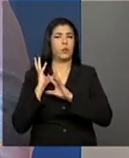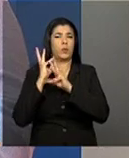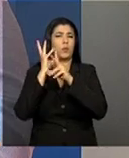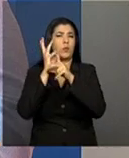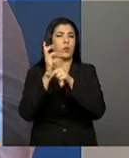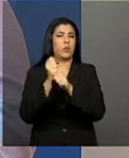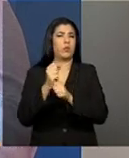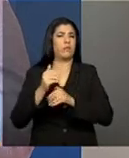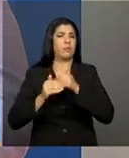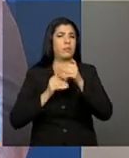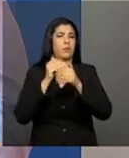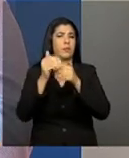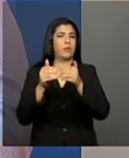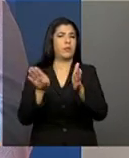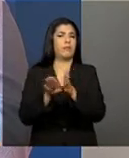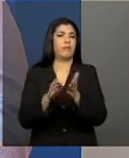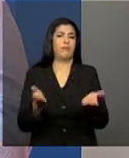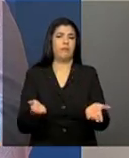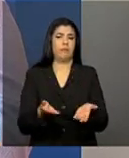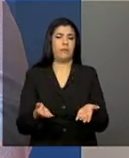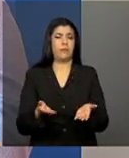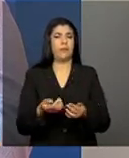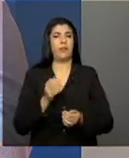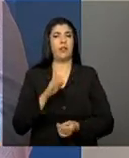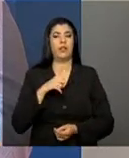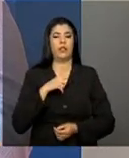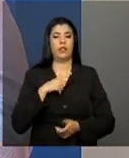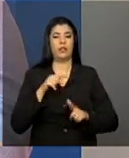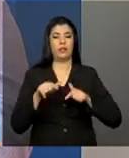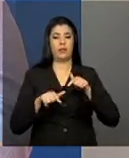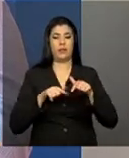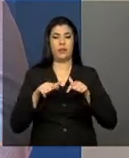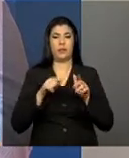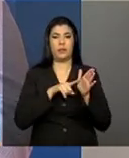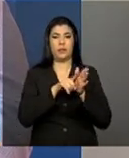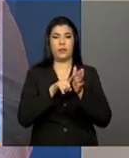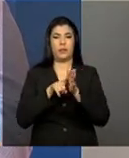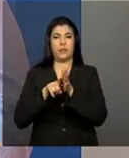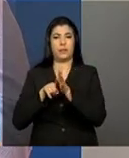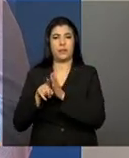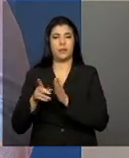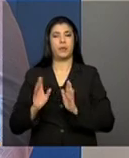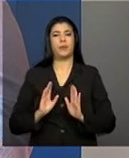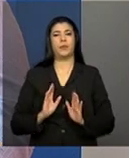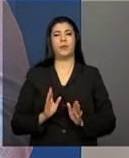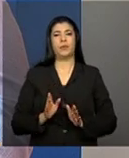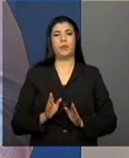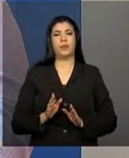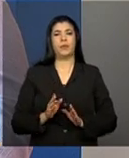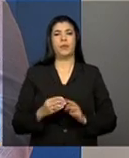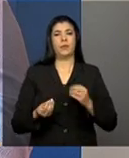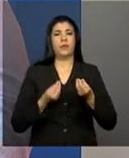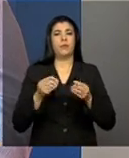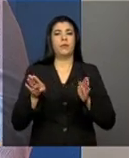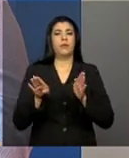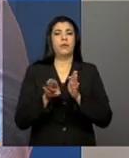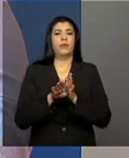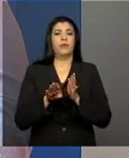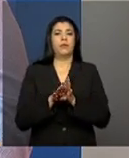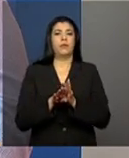trajetória. Nós fizemos um trabalho de levantamento, de pesquisa, para chegarmos